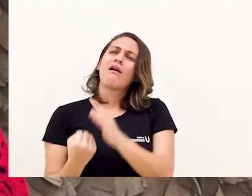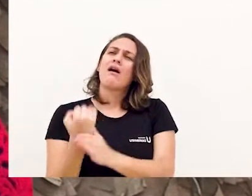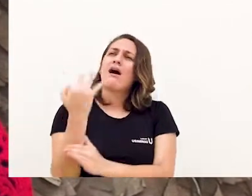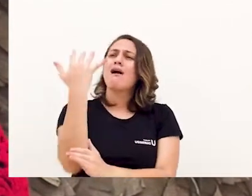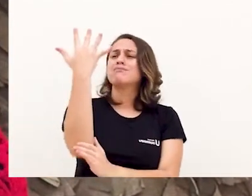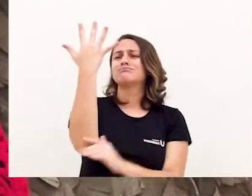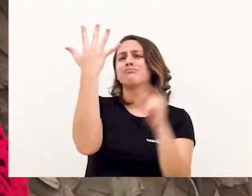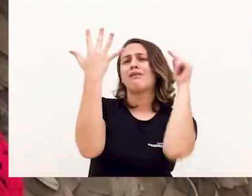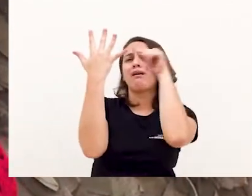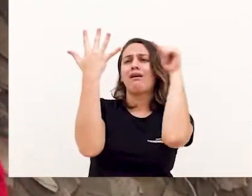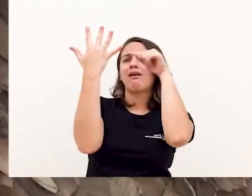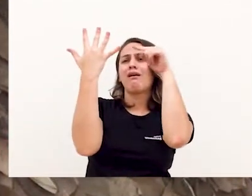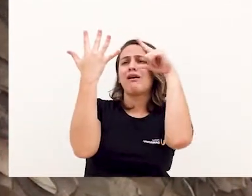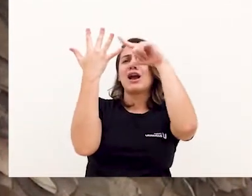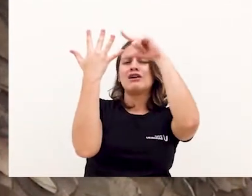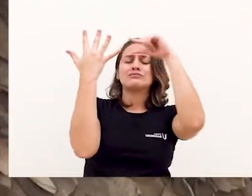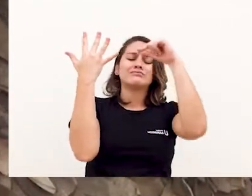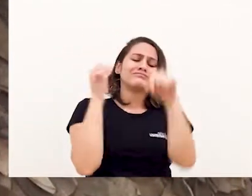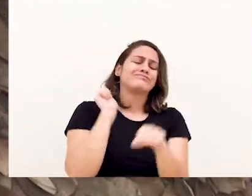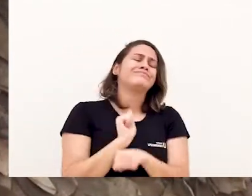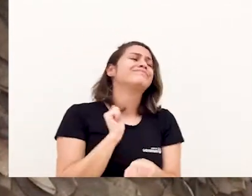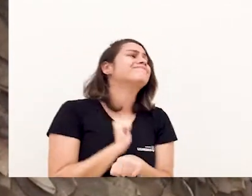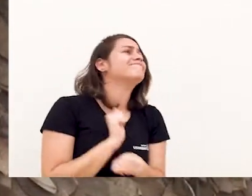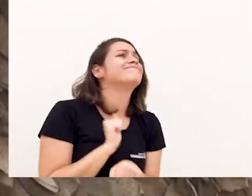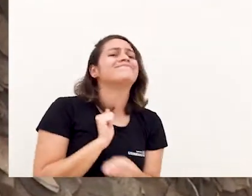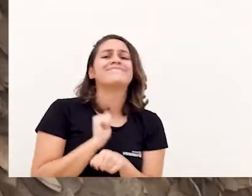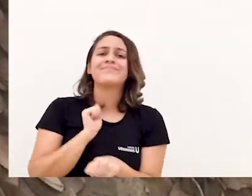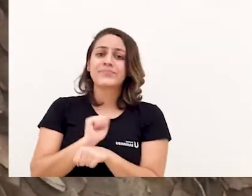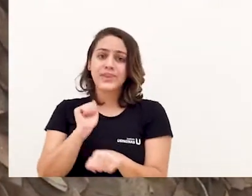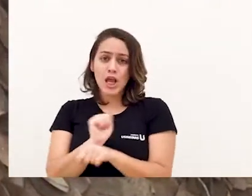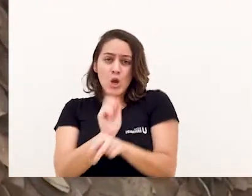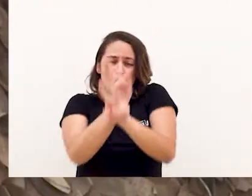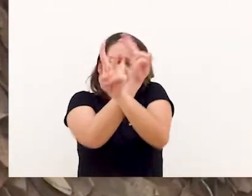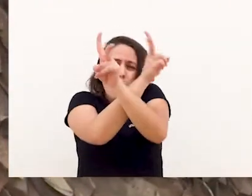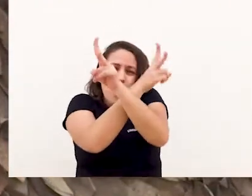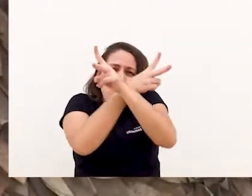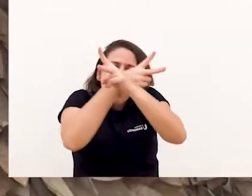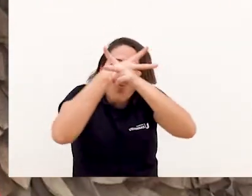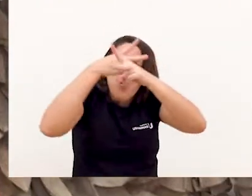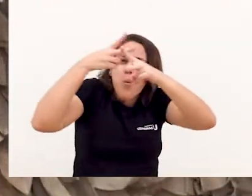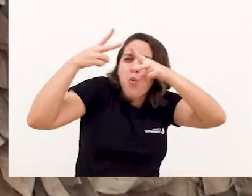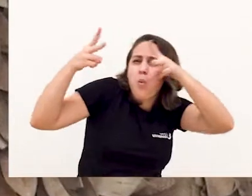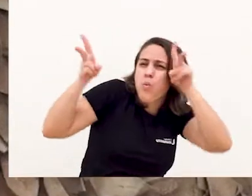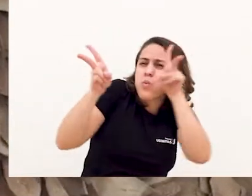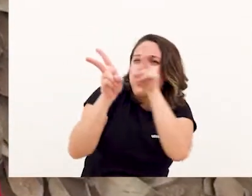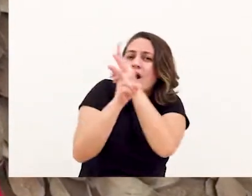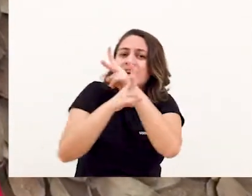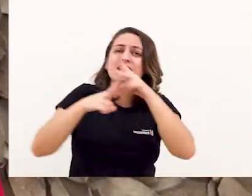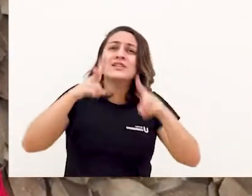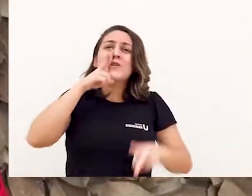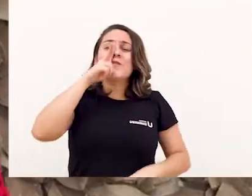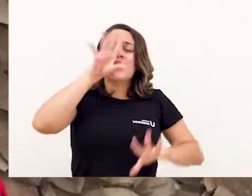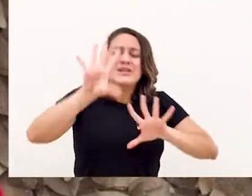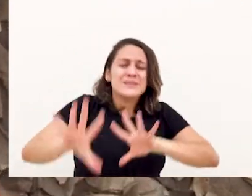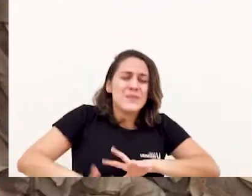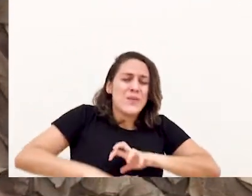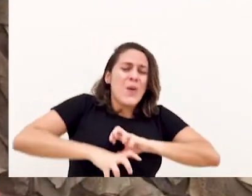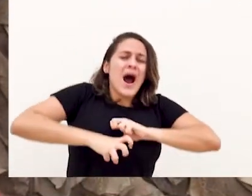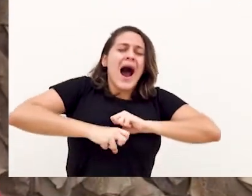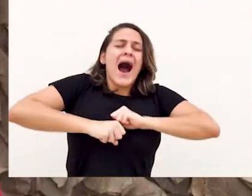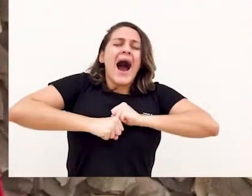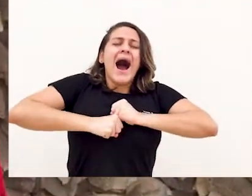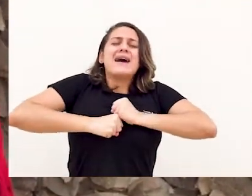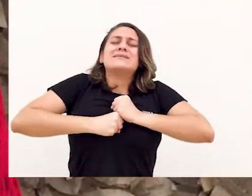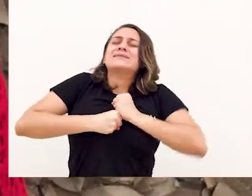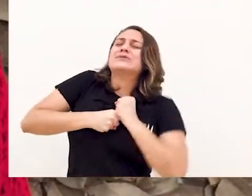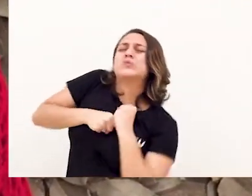ficava só imaginando o destino das suas companheiras. E quando batia um ventinho, ela juntava suas forças